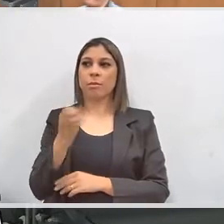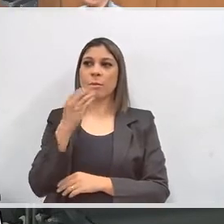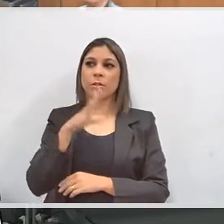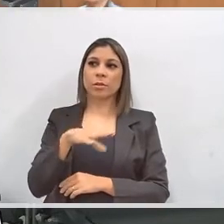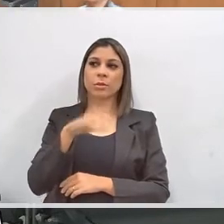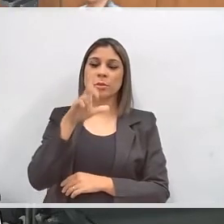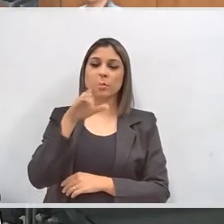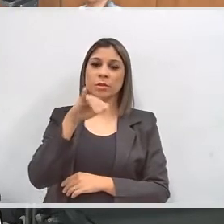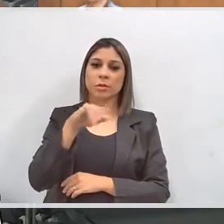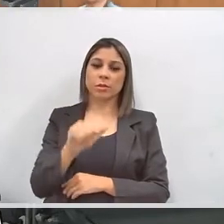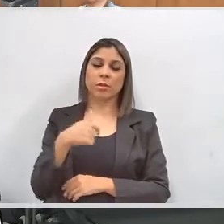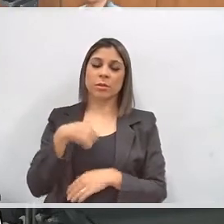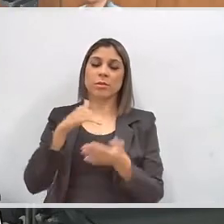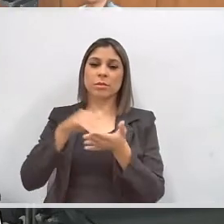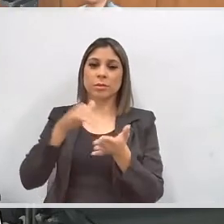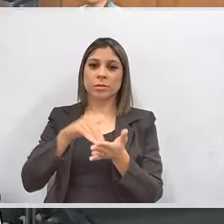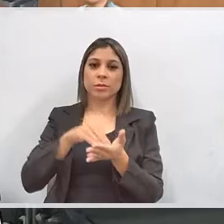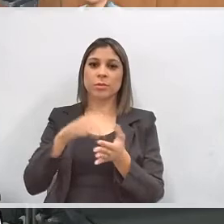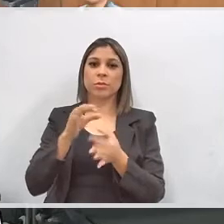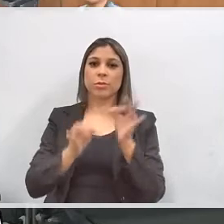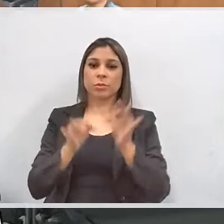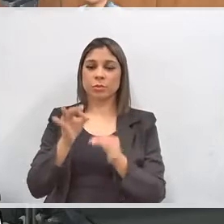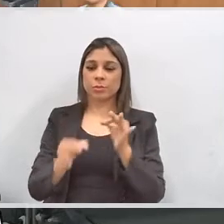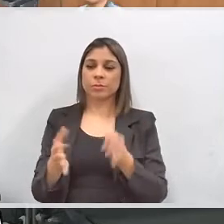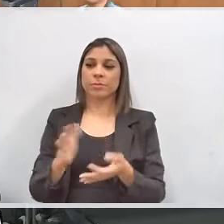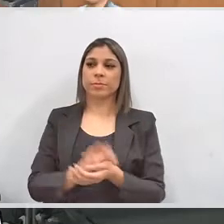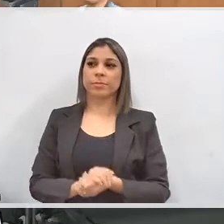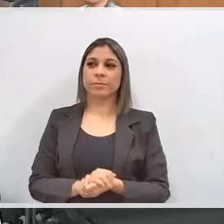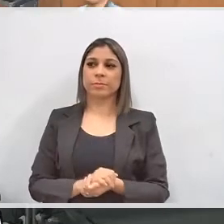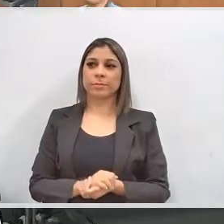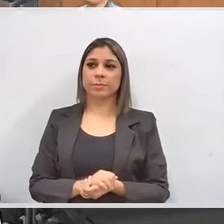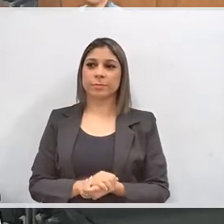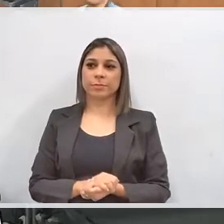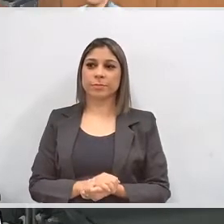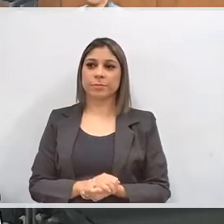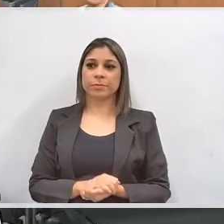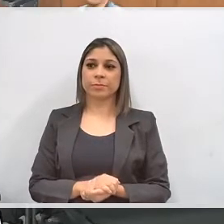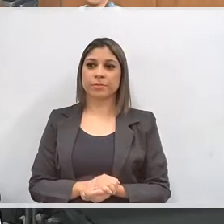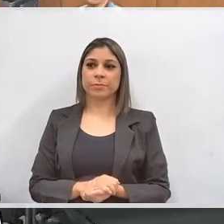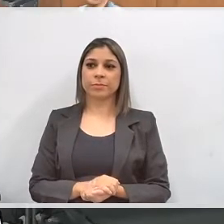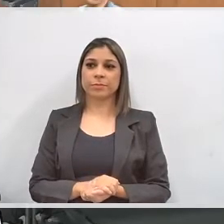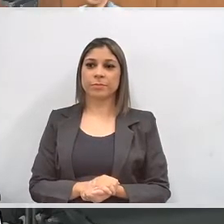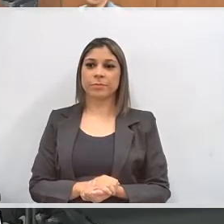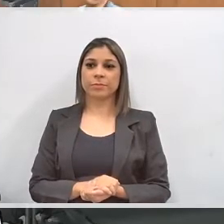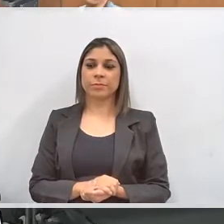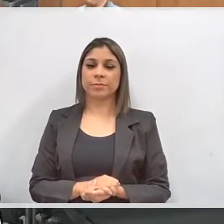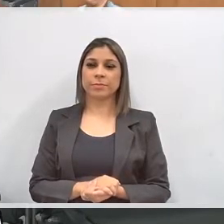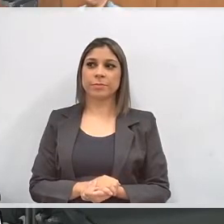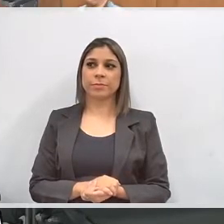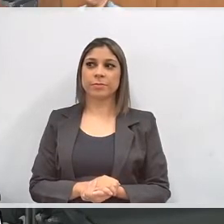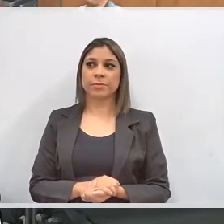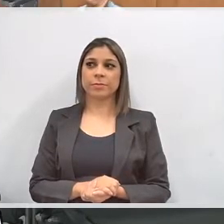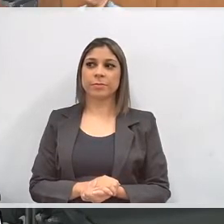Boa tarde, Luciana Rocha, eu sou da Secretaria Judiciária. Tudo bem. Está ótimo. Doutora, muito